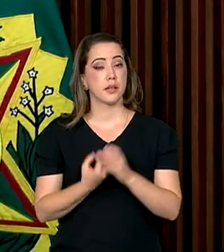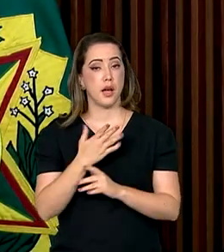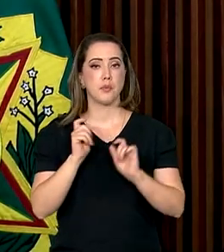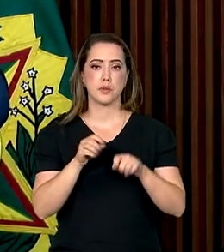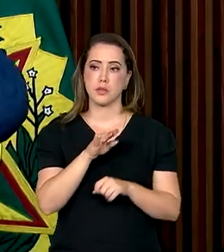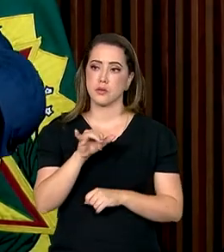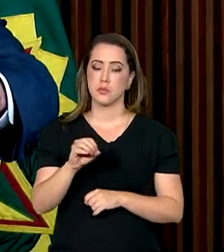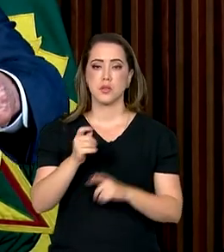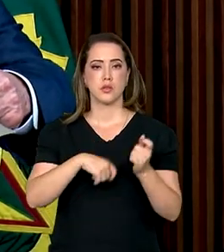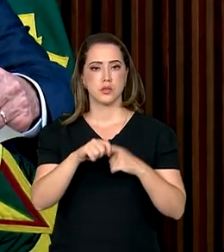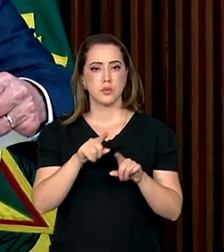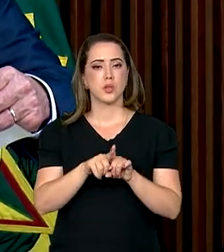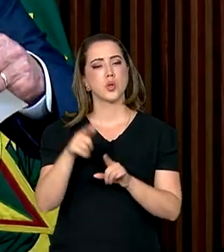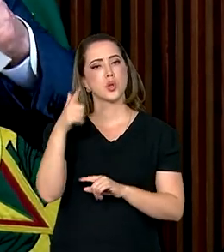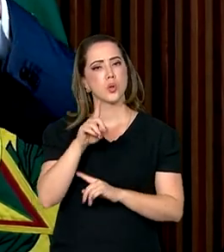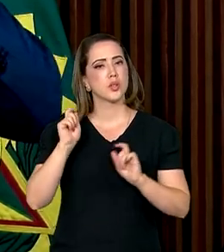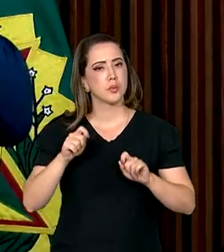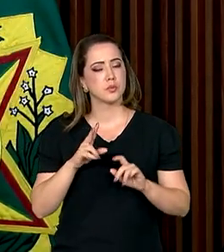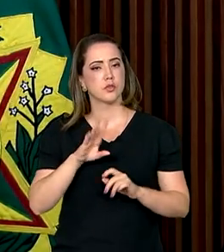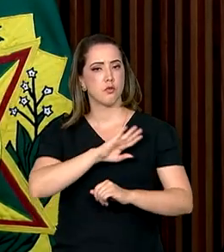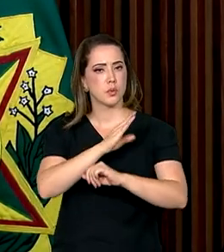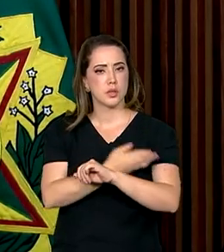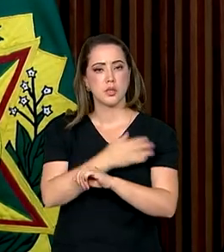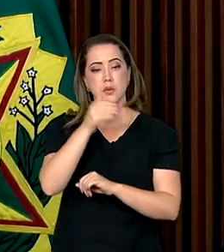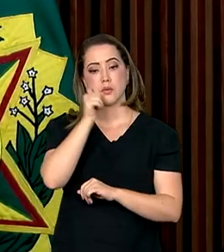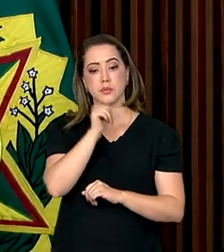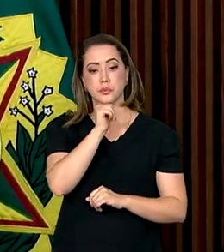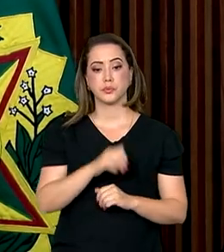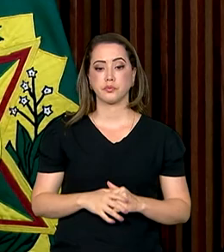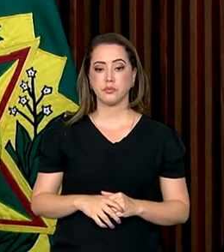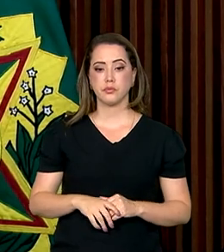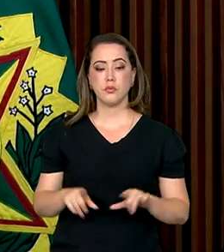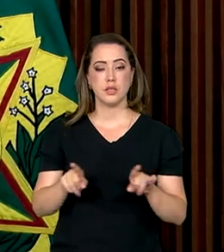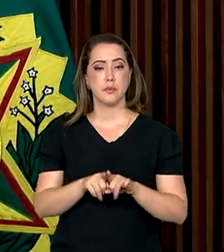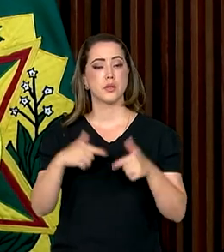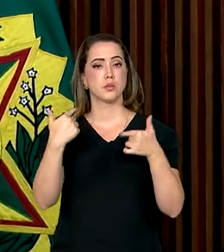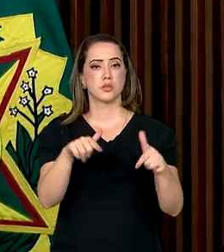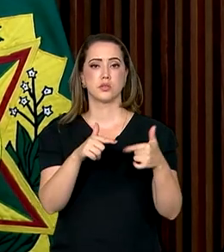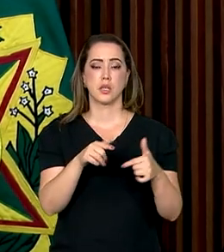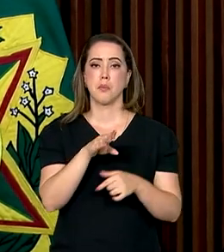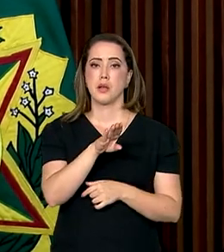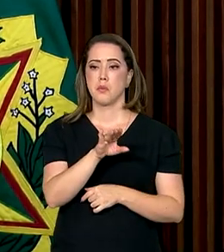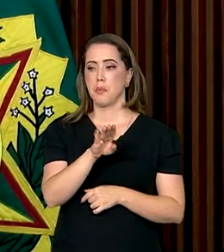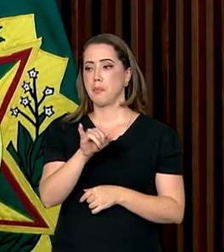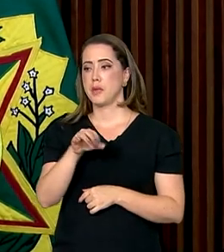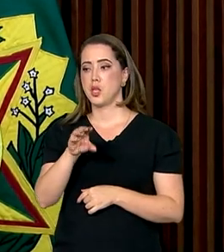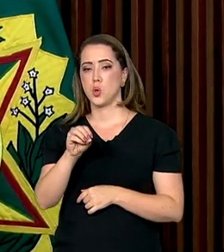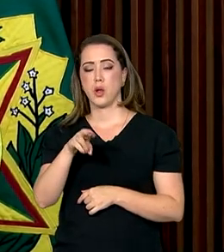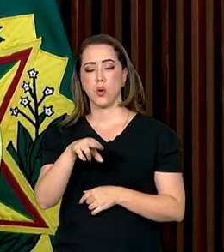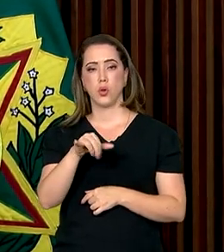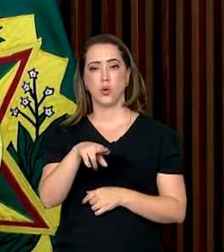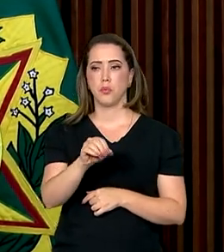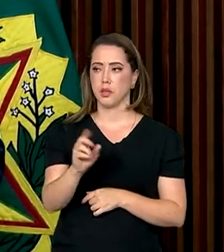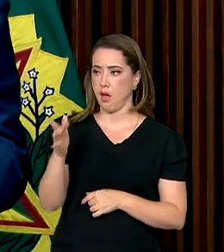e outra para o empoderamento das mulheres. E também vamos lançar uma iniciativa para a bioeconomia. Andade, se